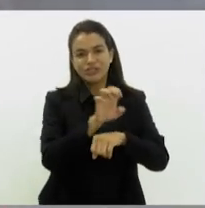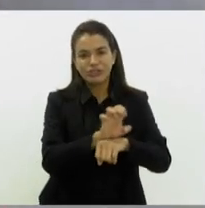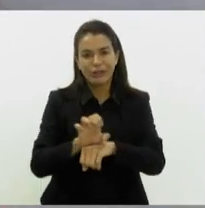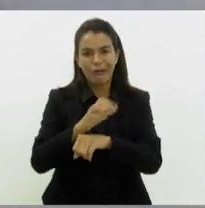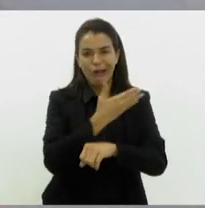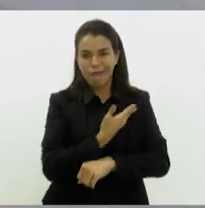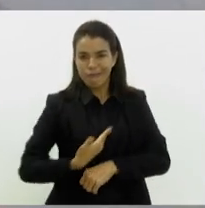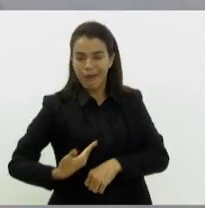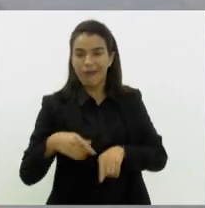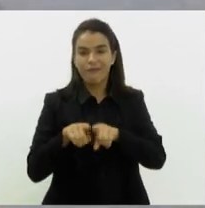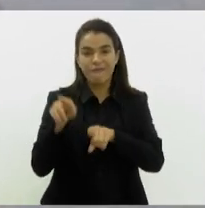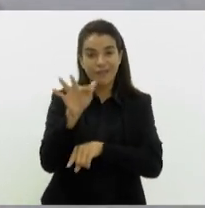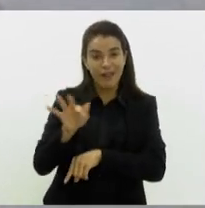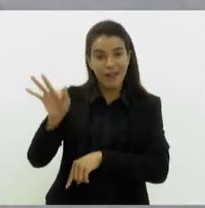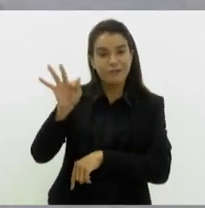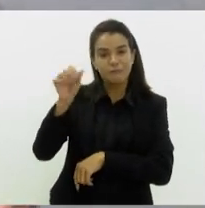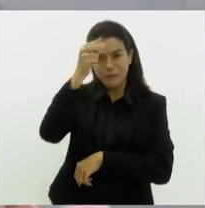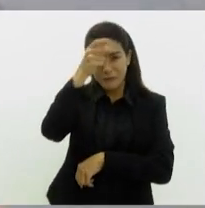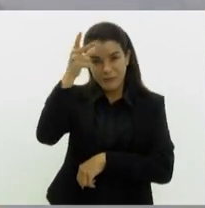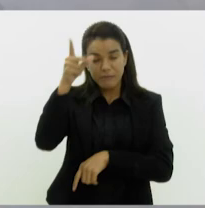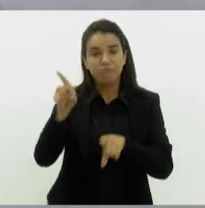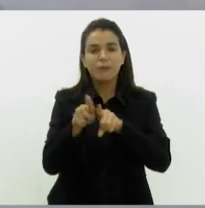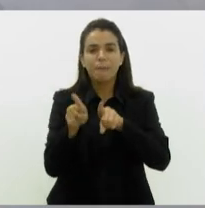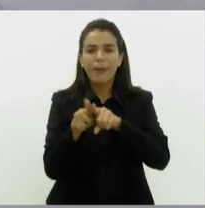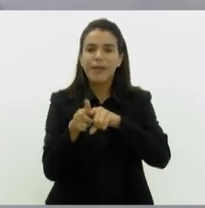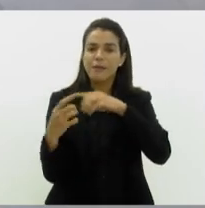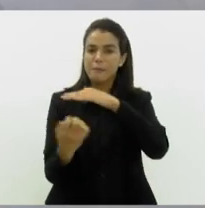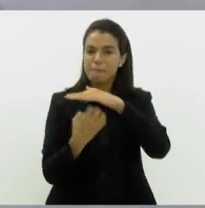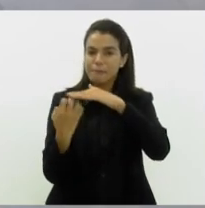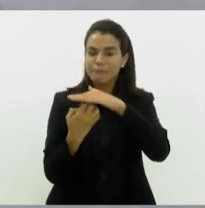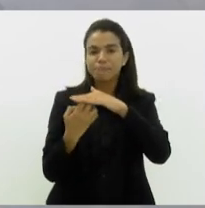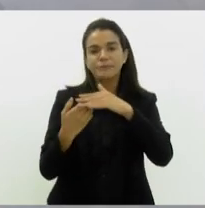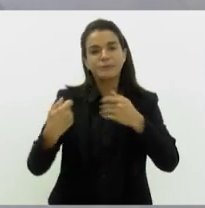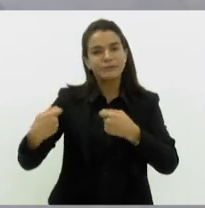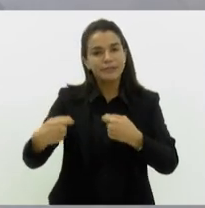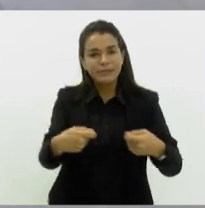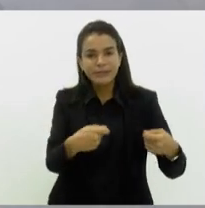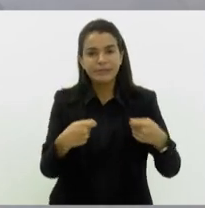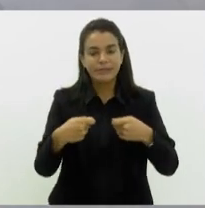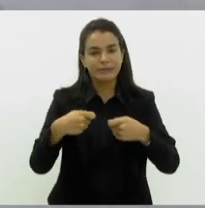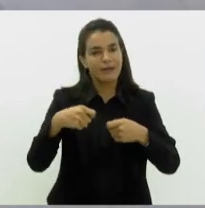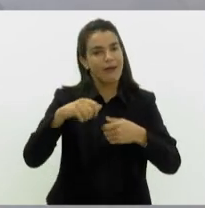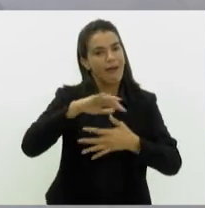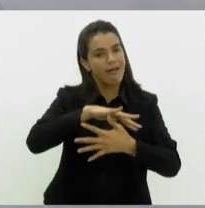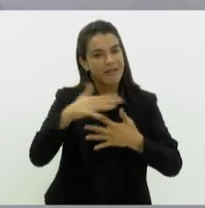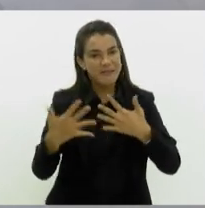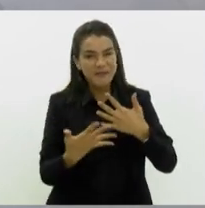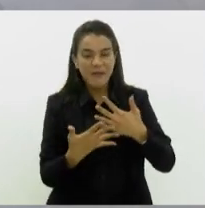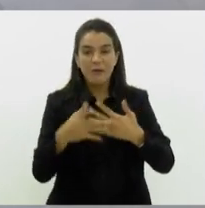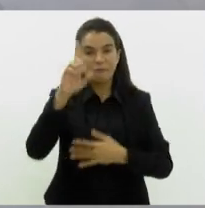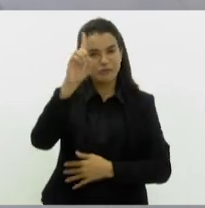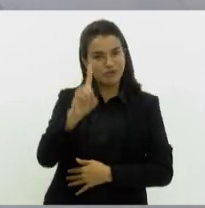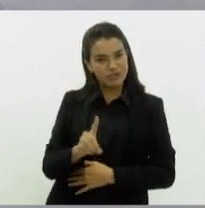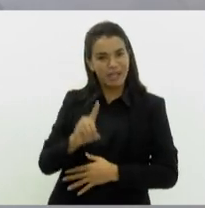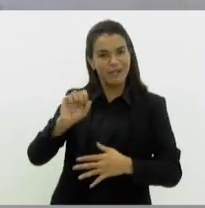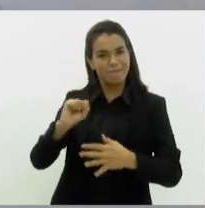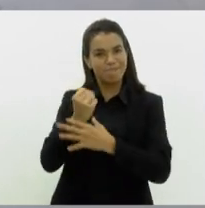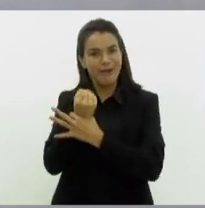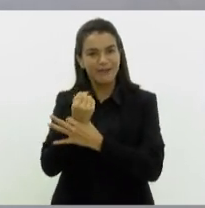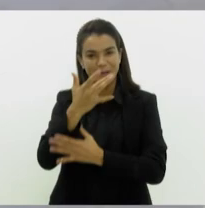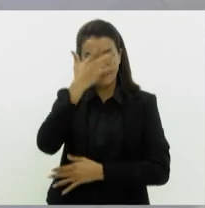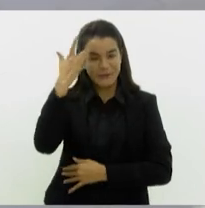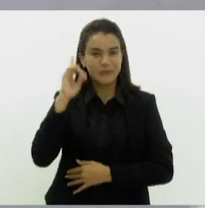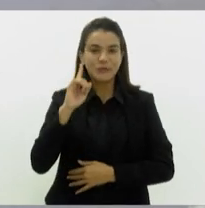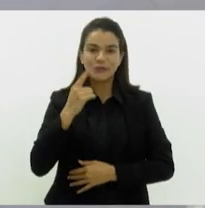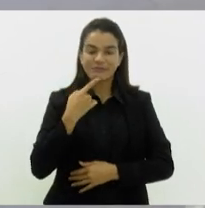federais e municipais, e órgãos também que possam contemplar a língua de sinais como direito linguístico da pessoa surda.